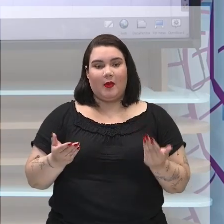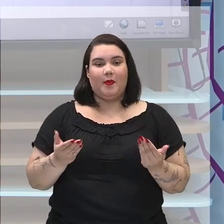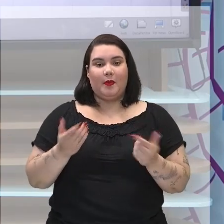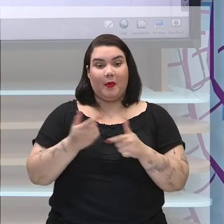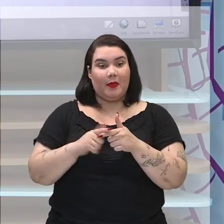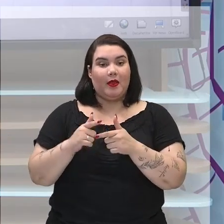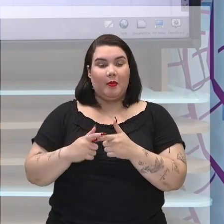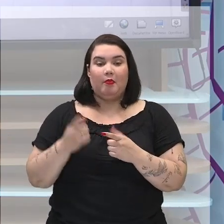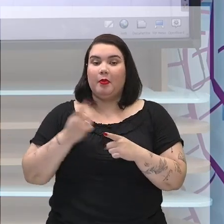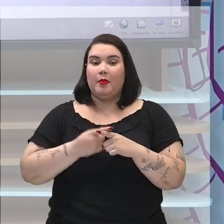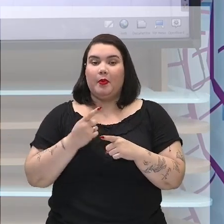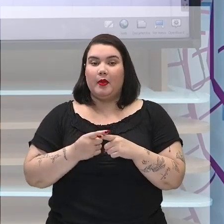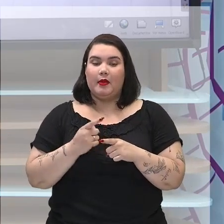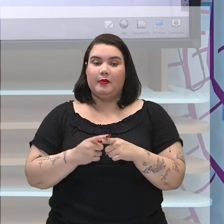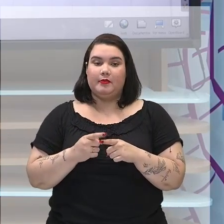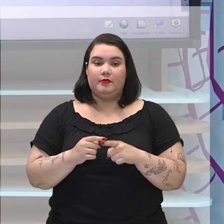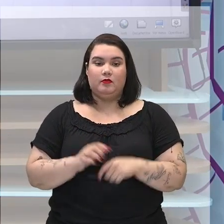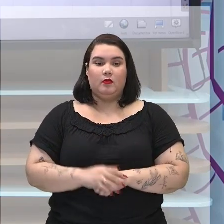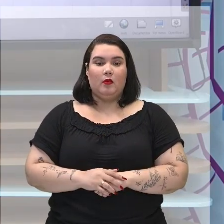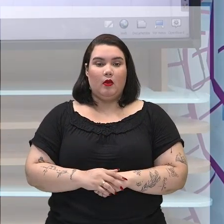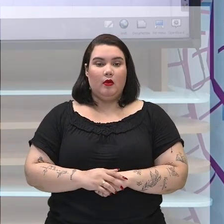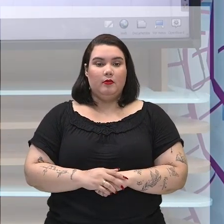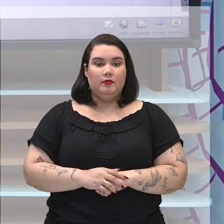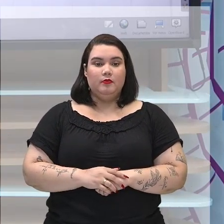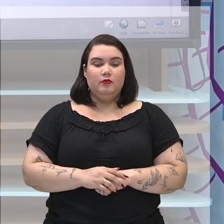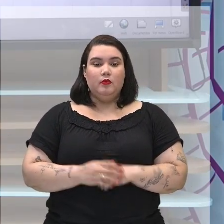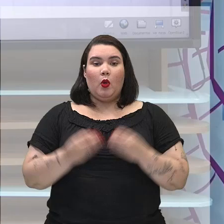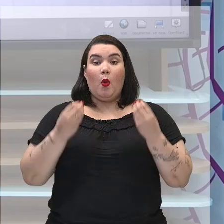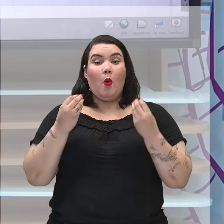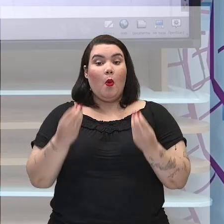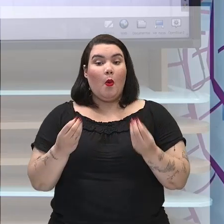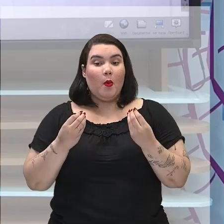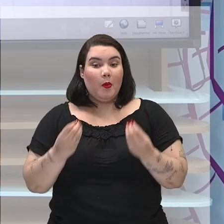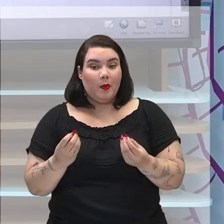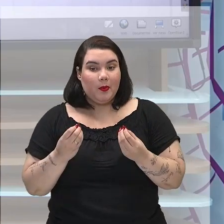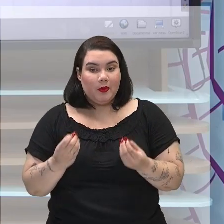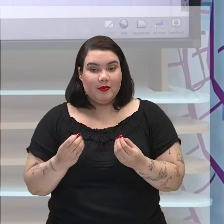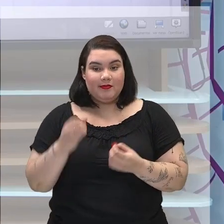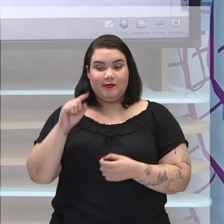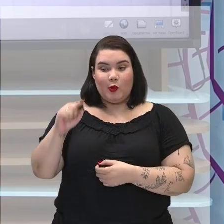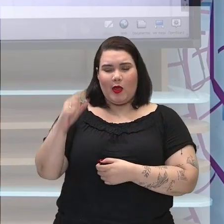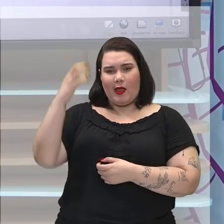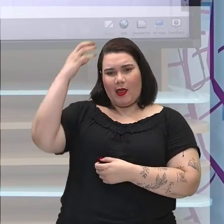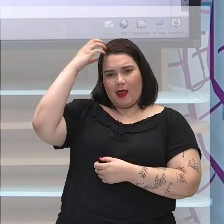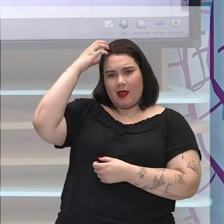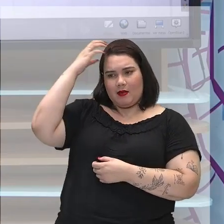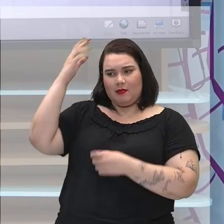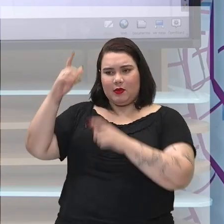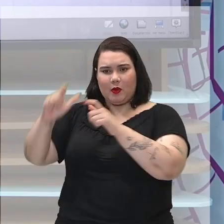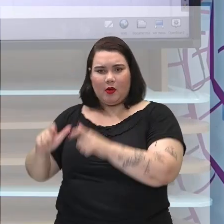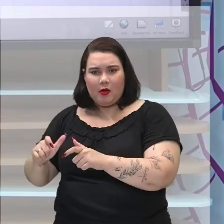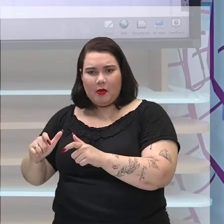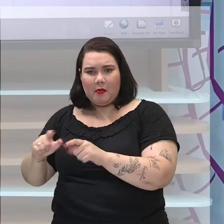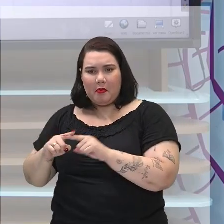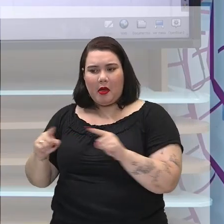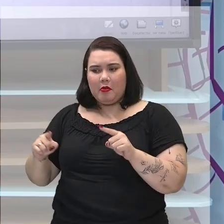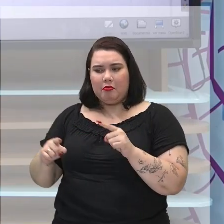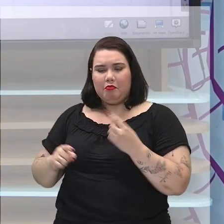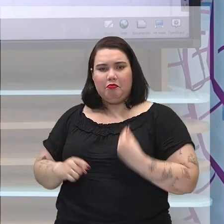por quê? como que você vai ser rei de um lugar sendo que você nem está lá